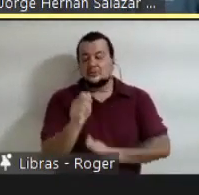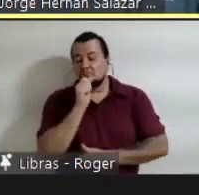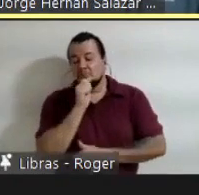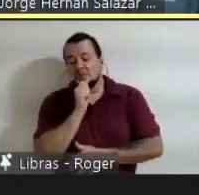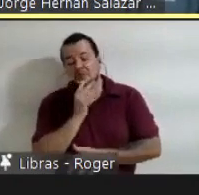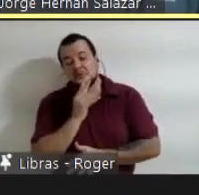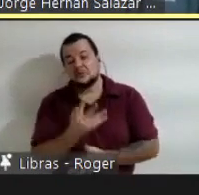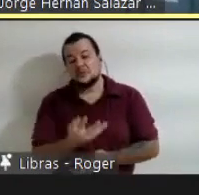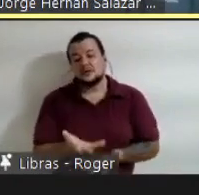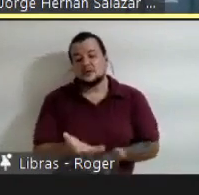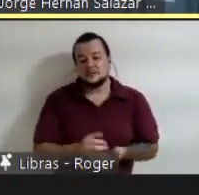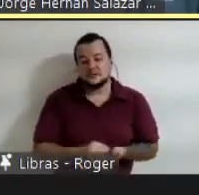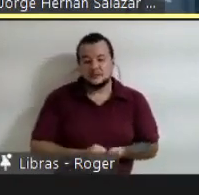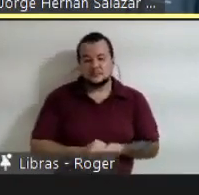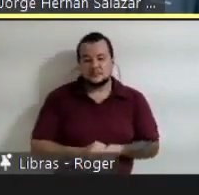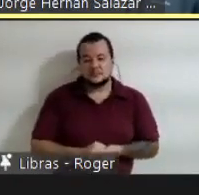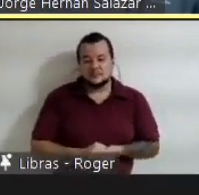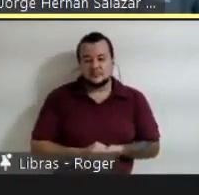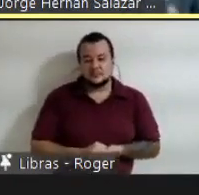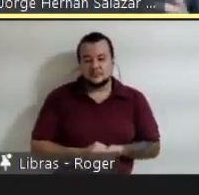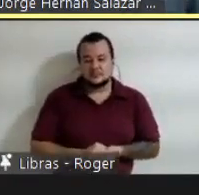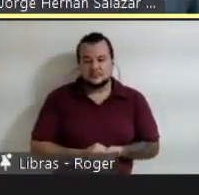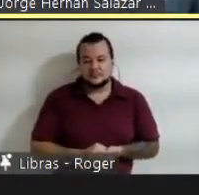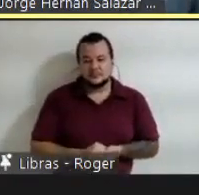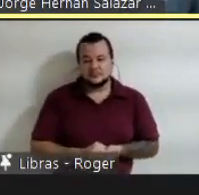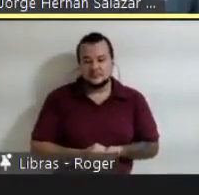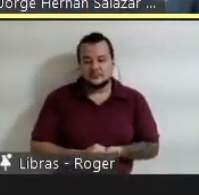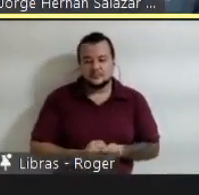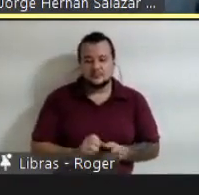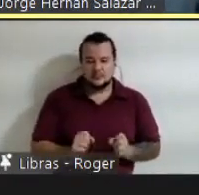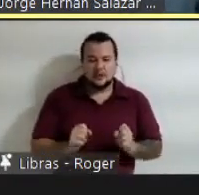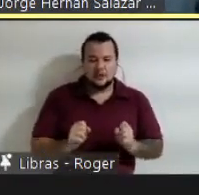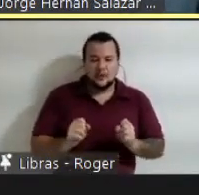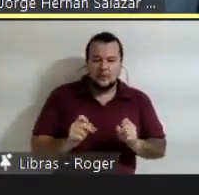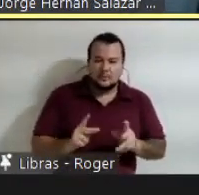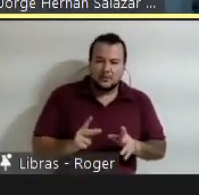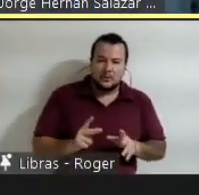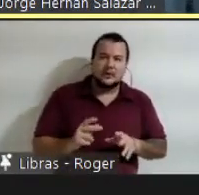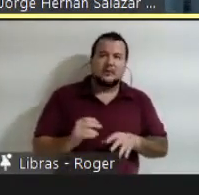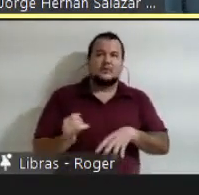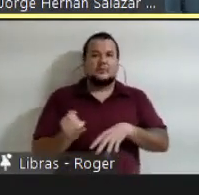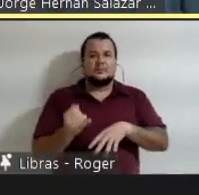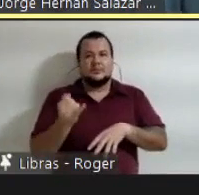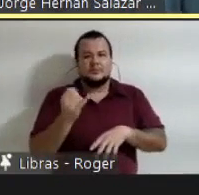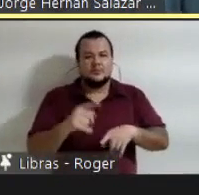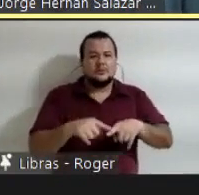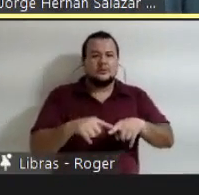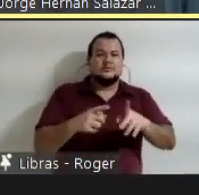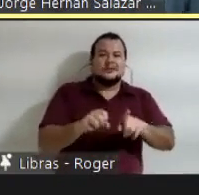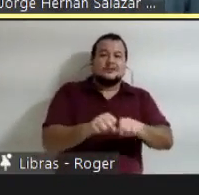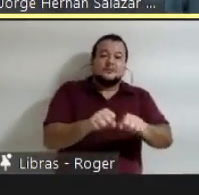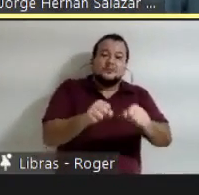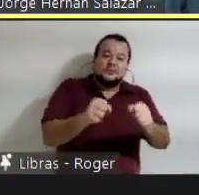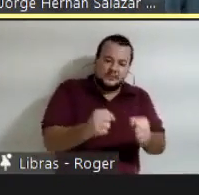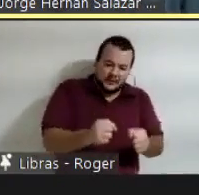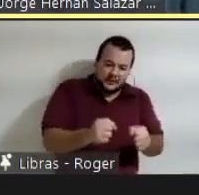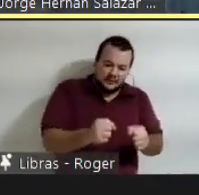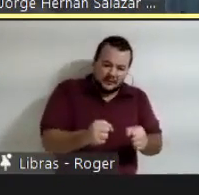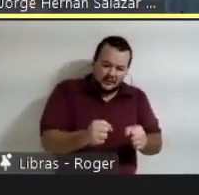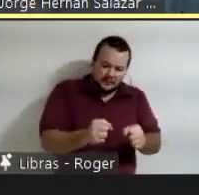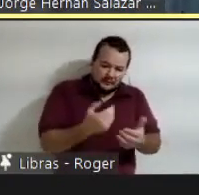É muito importante isso. E, sem tempo, o sistema escolar para